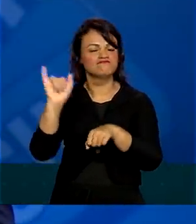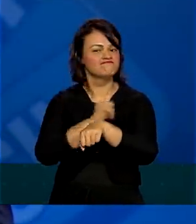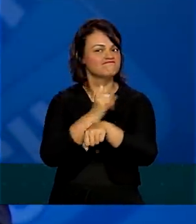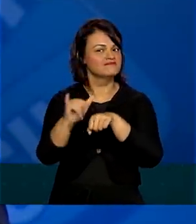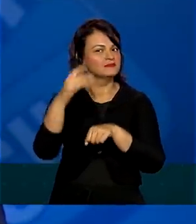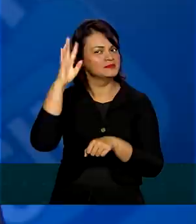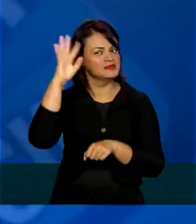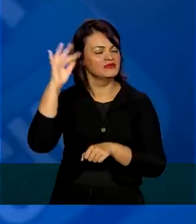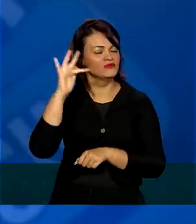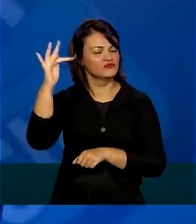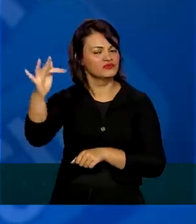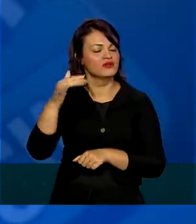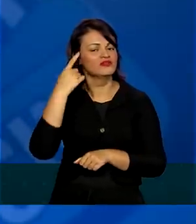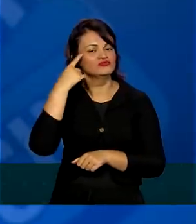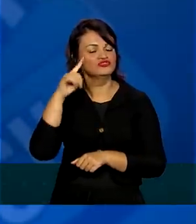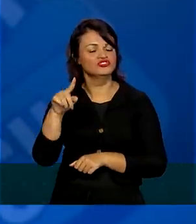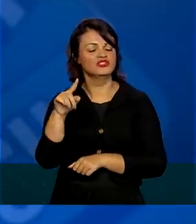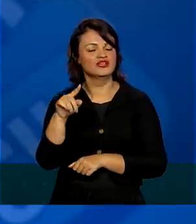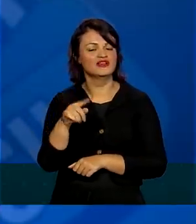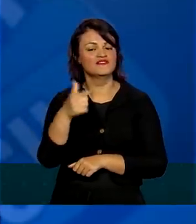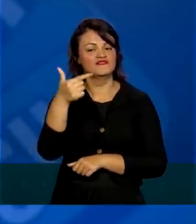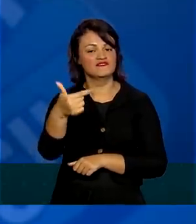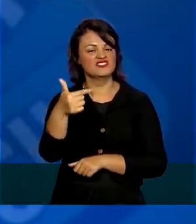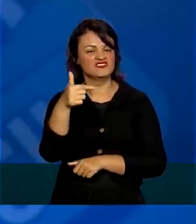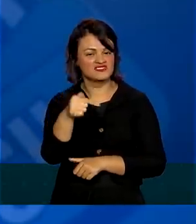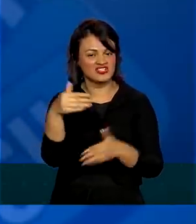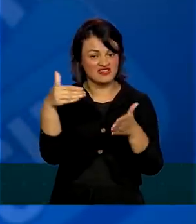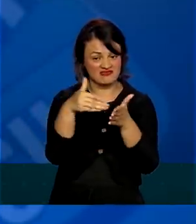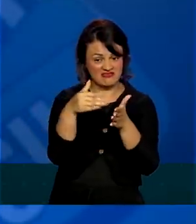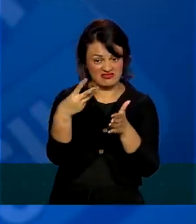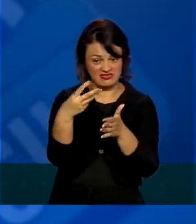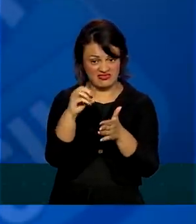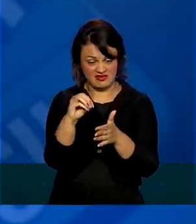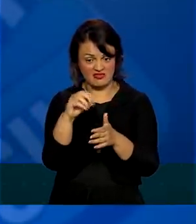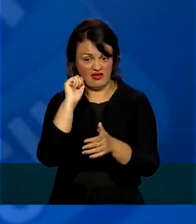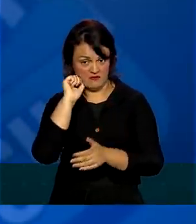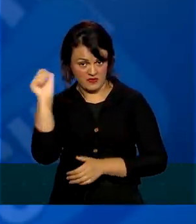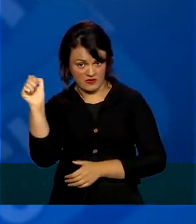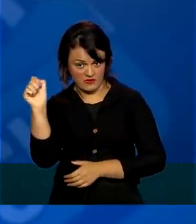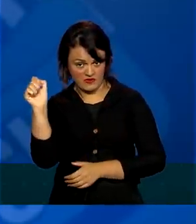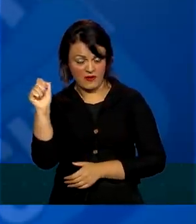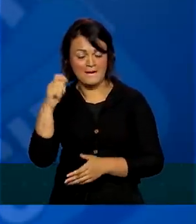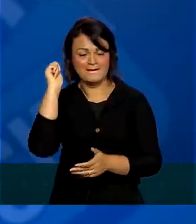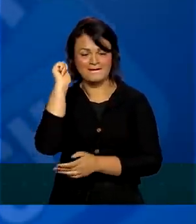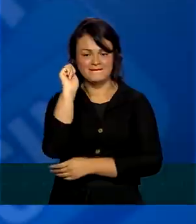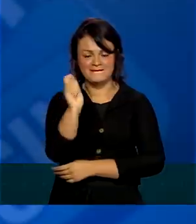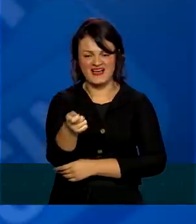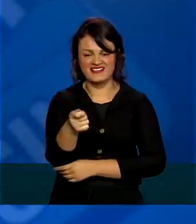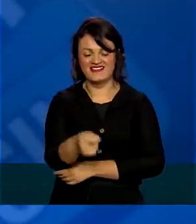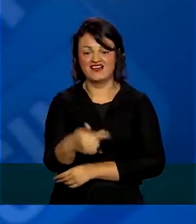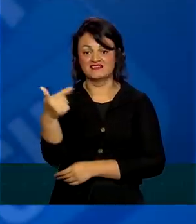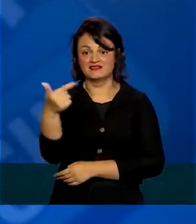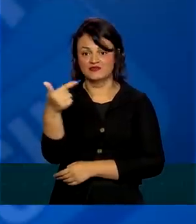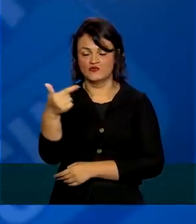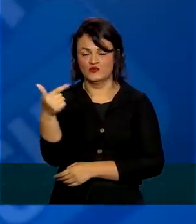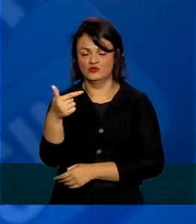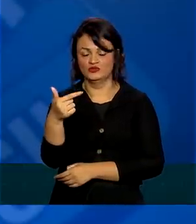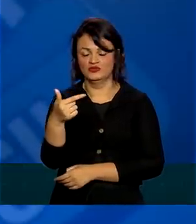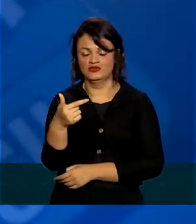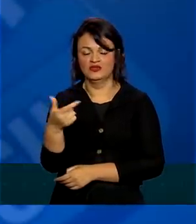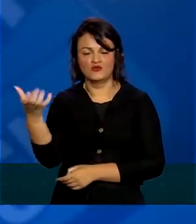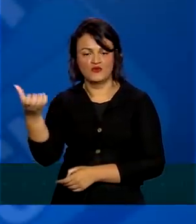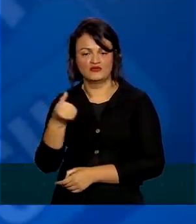para o dia 27 ao dia 30 do mês de abril o pagamento da segunda parcela,